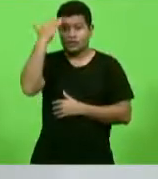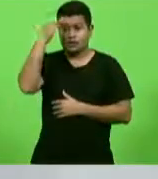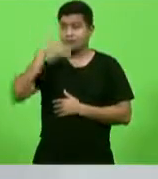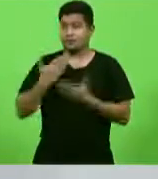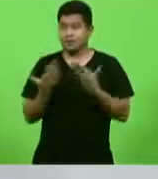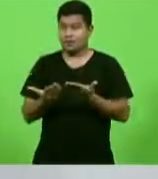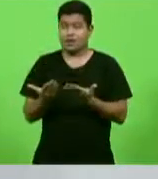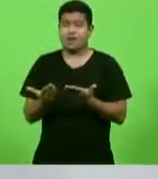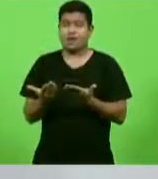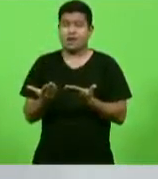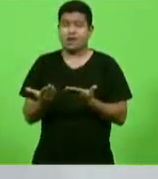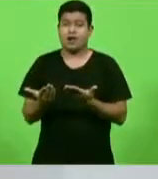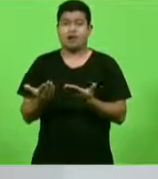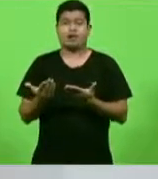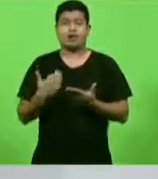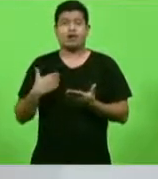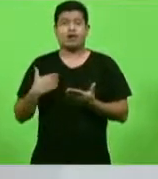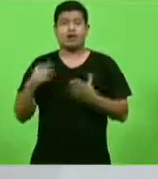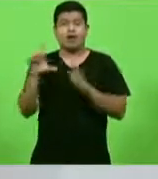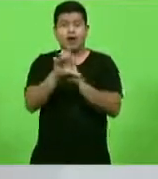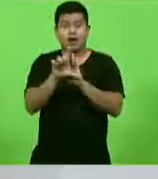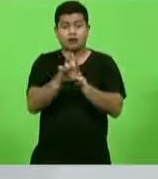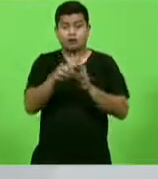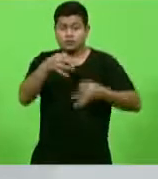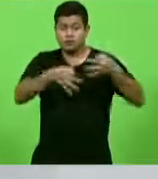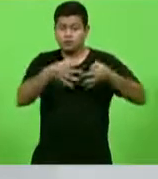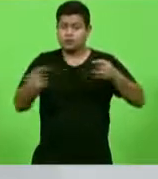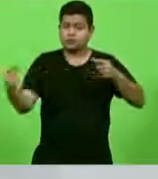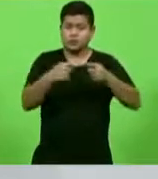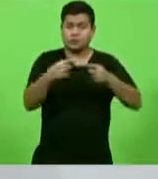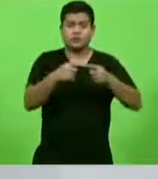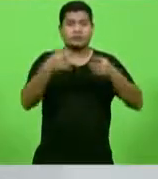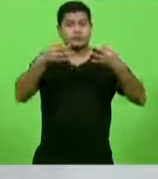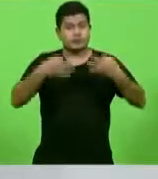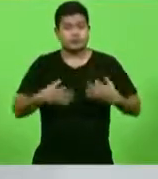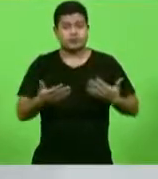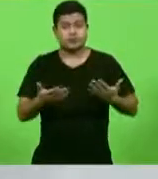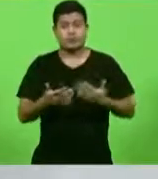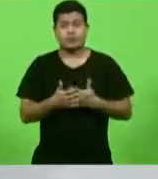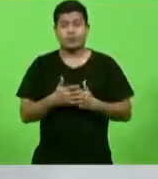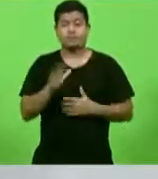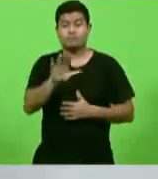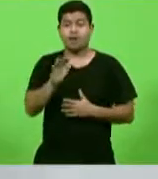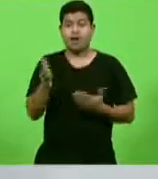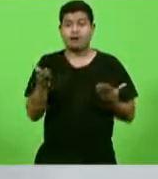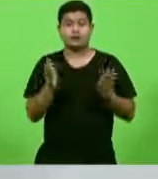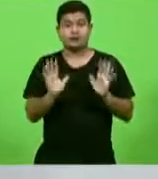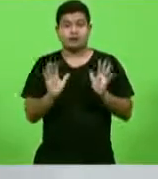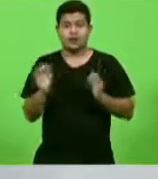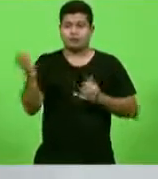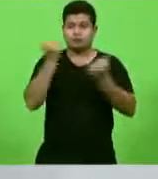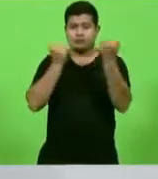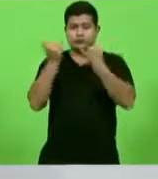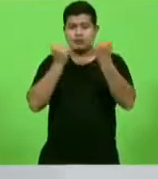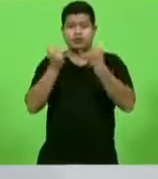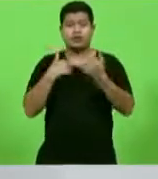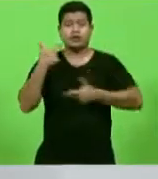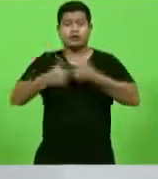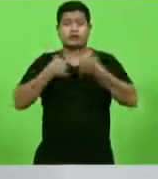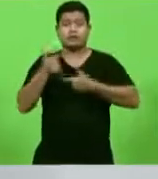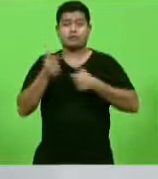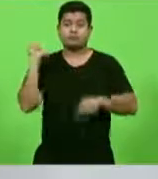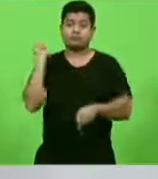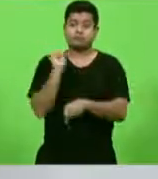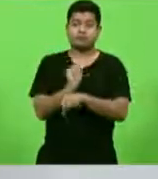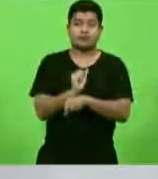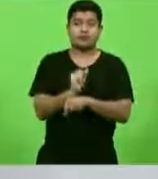viabilidade jurídica. Porém, as informações que nos chegam são que esse trabalho foi paralisado